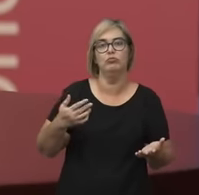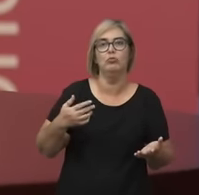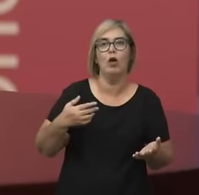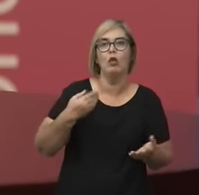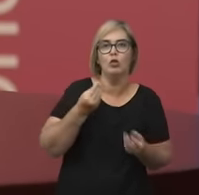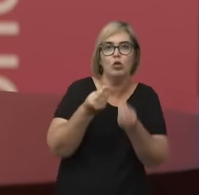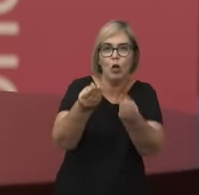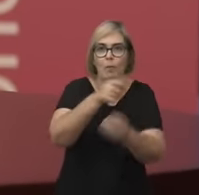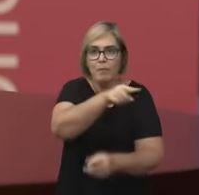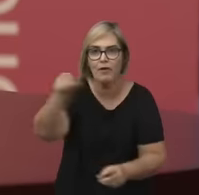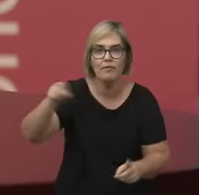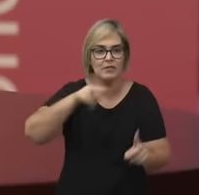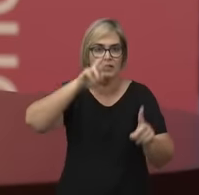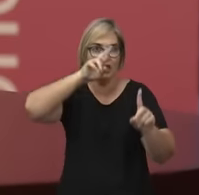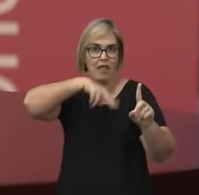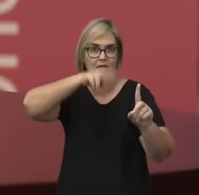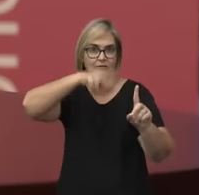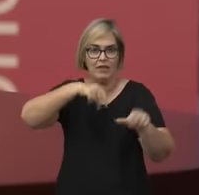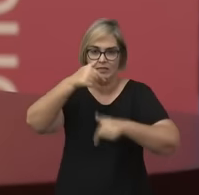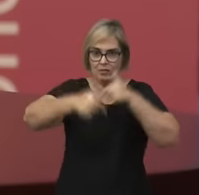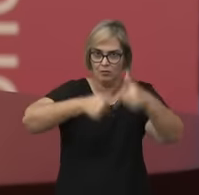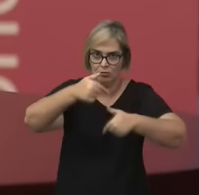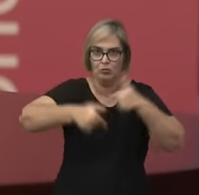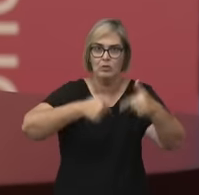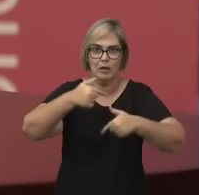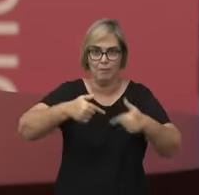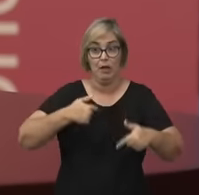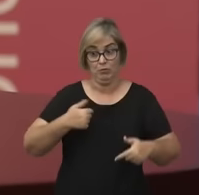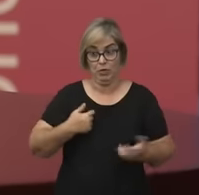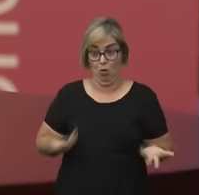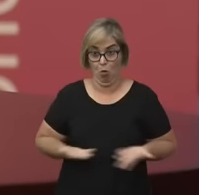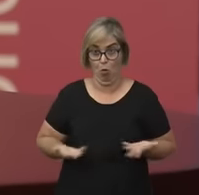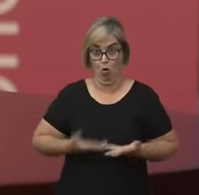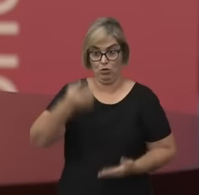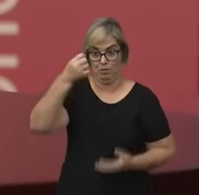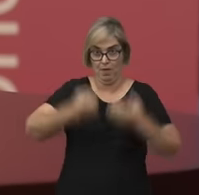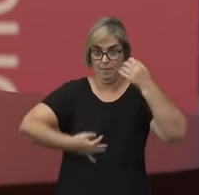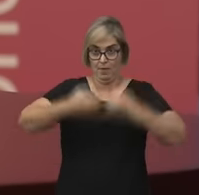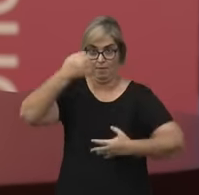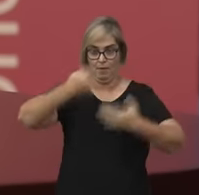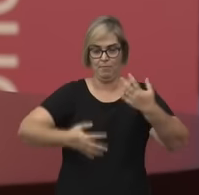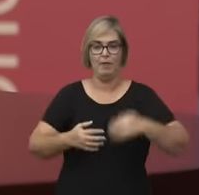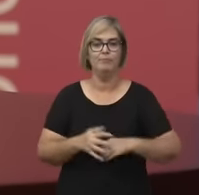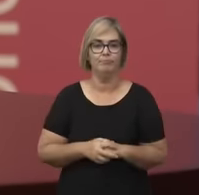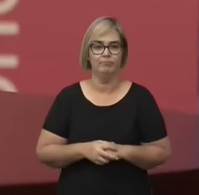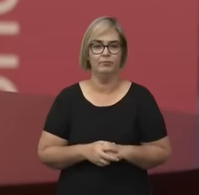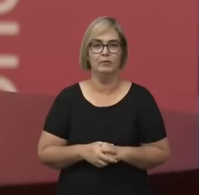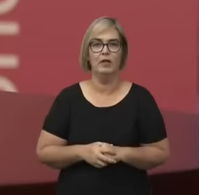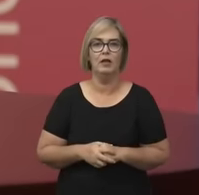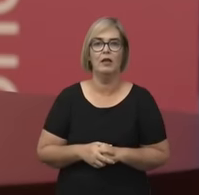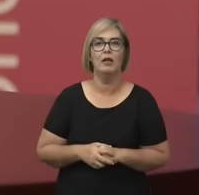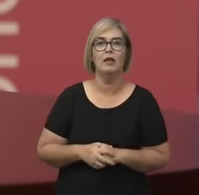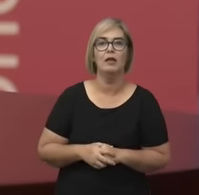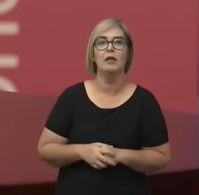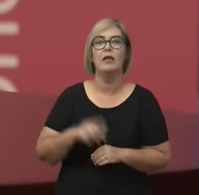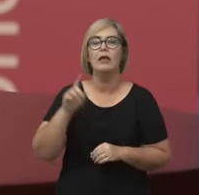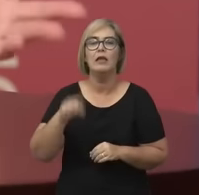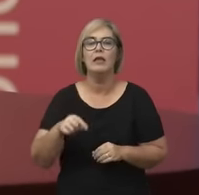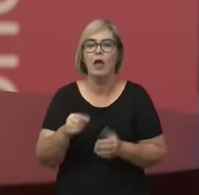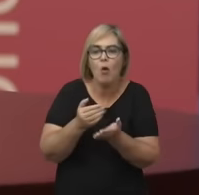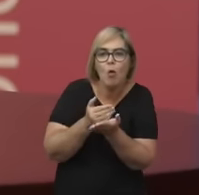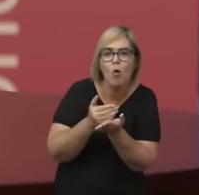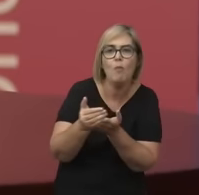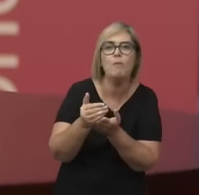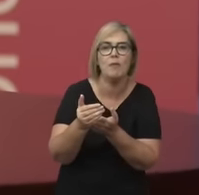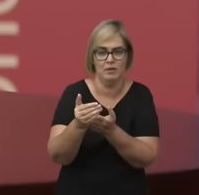trabalho que orienta a minha fala aqui hoje no Café Filosófico, que é justamente o pós-fácil de um livro chamado Dez Mulheres